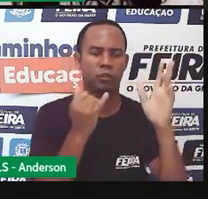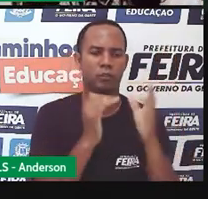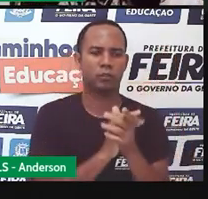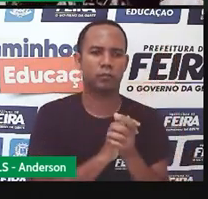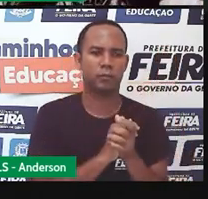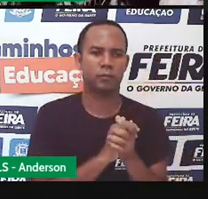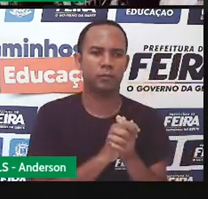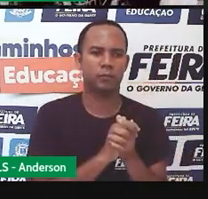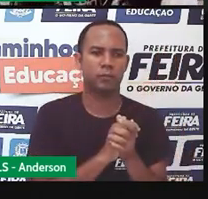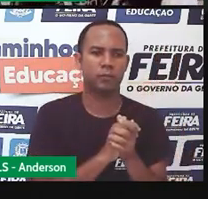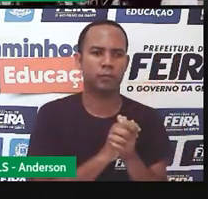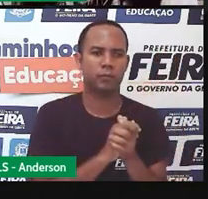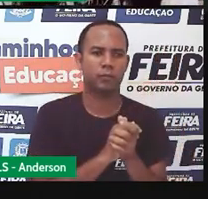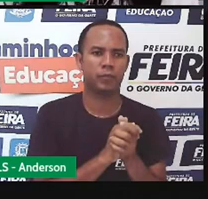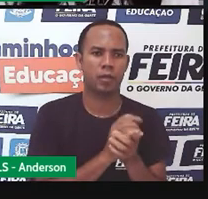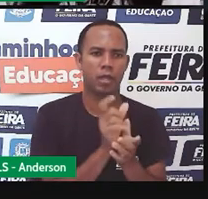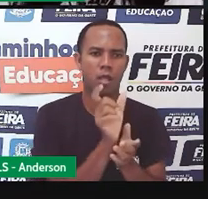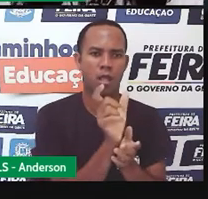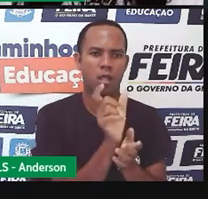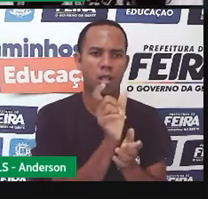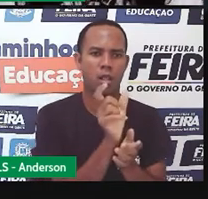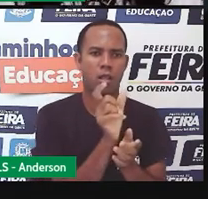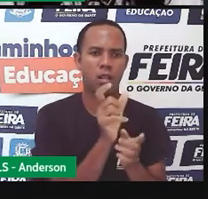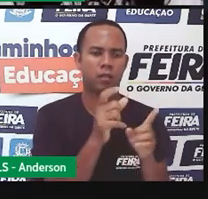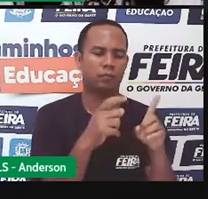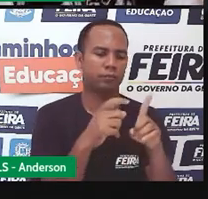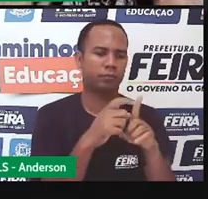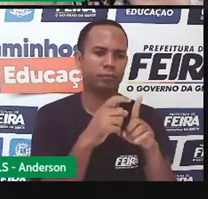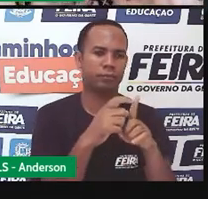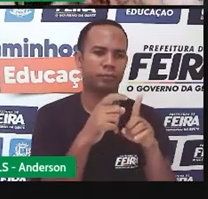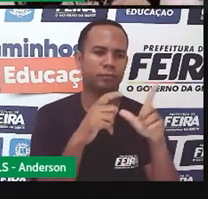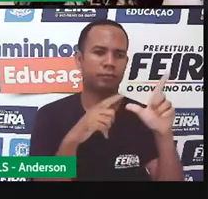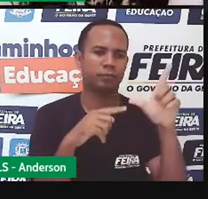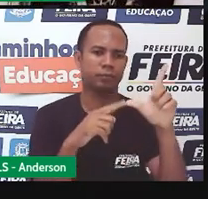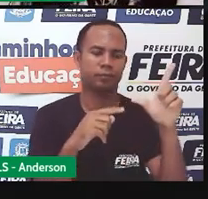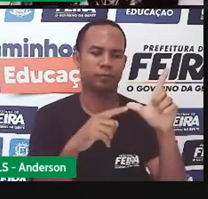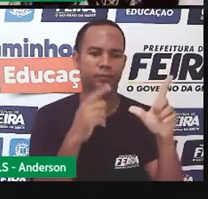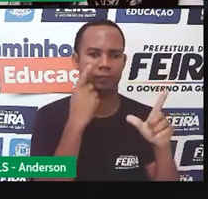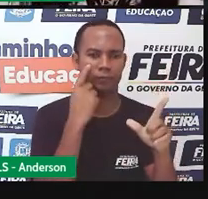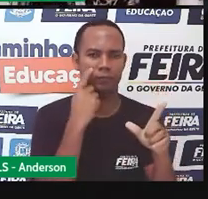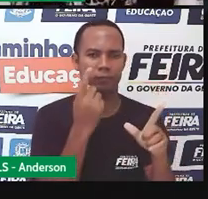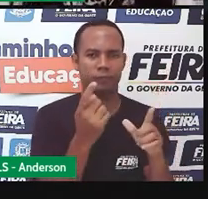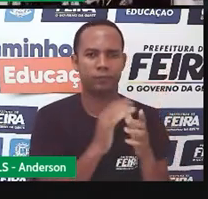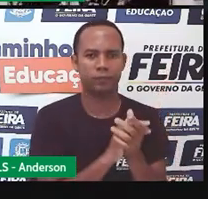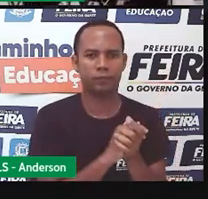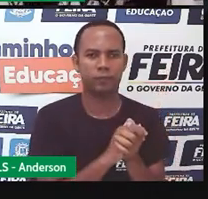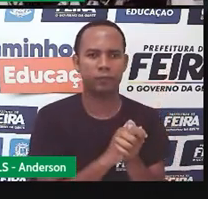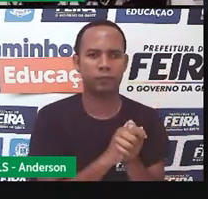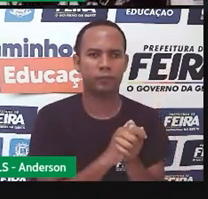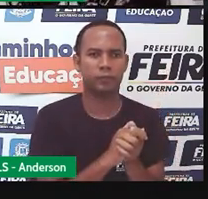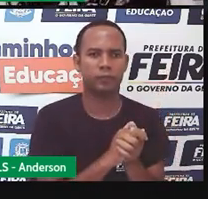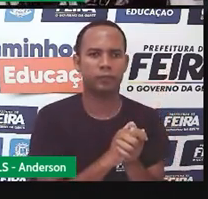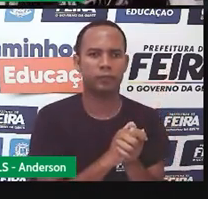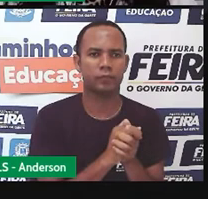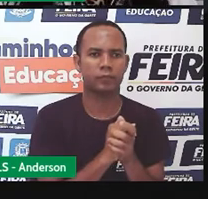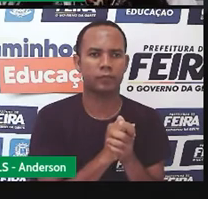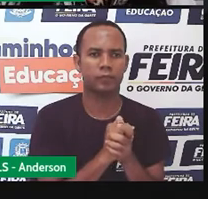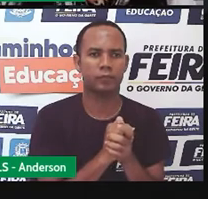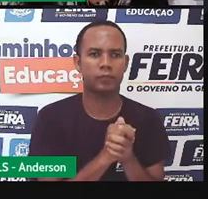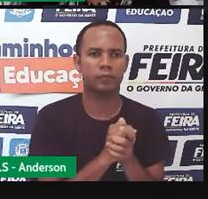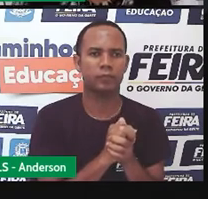destacado as letras maiores para chamar a atenção. Covid-19 e outros consequentes.